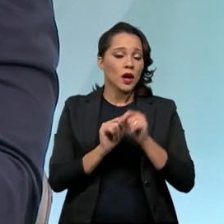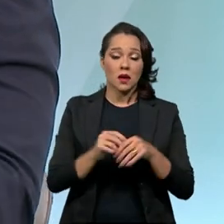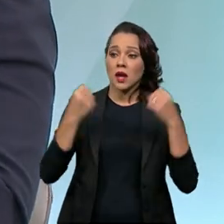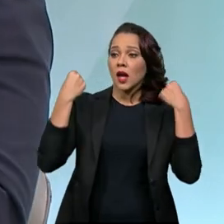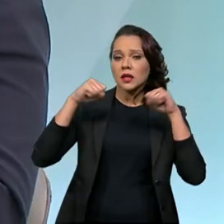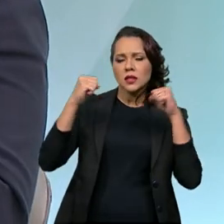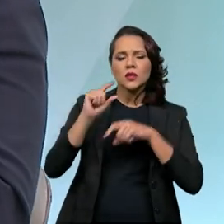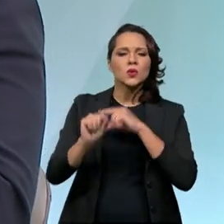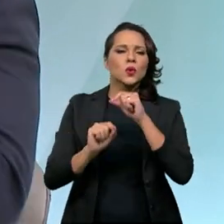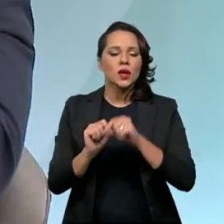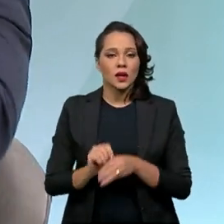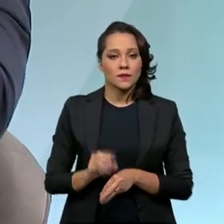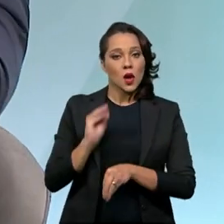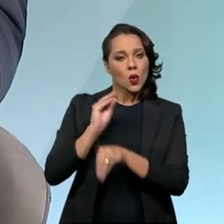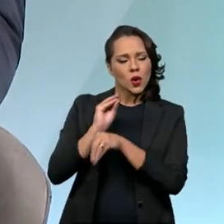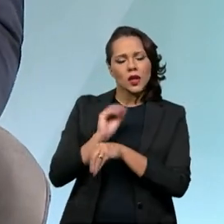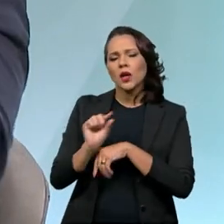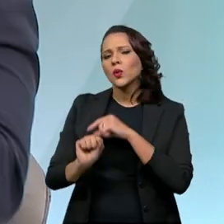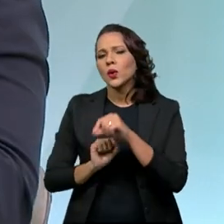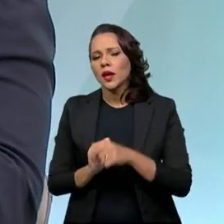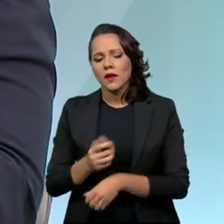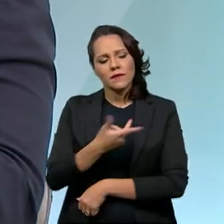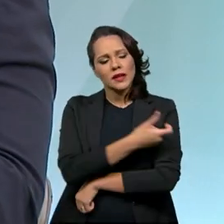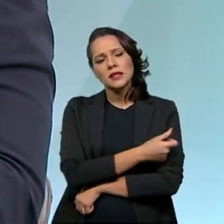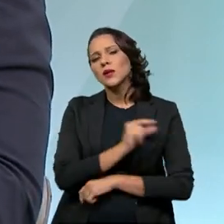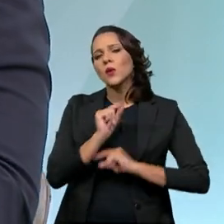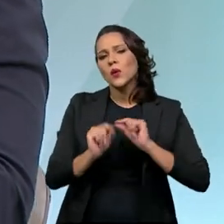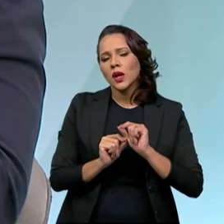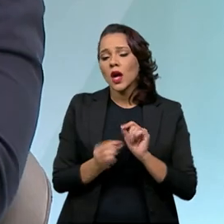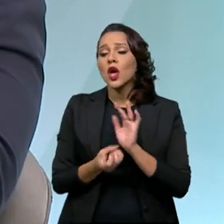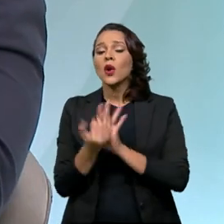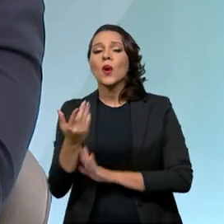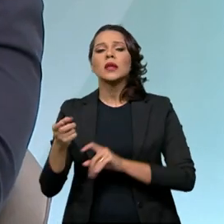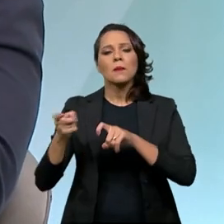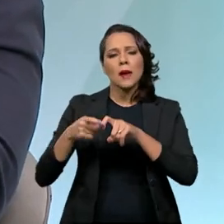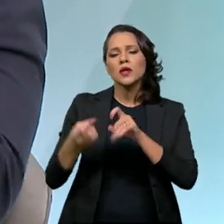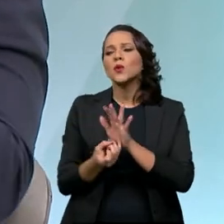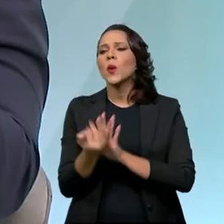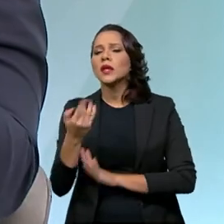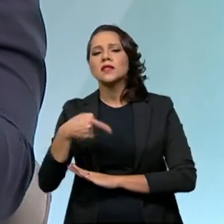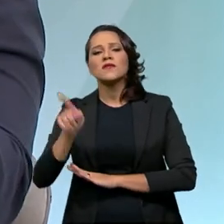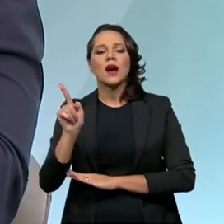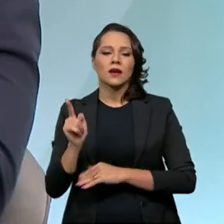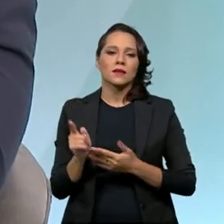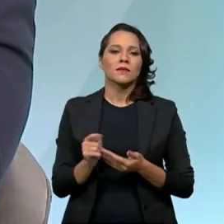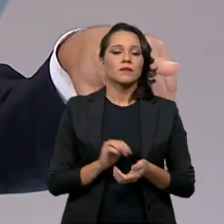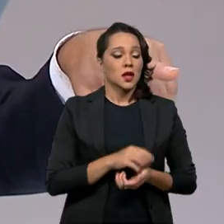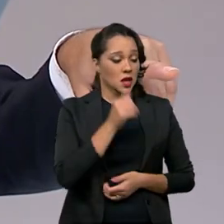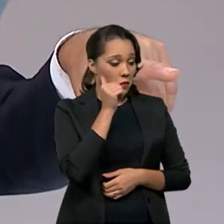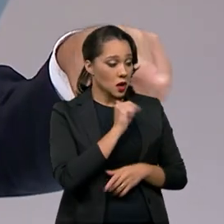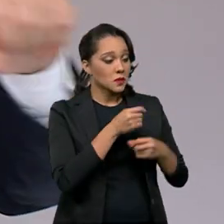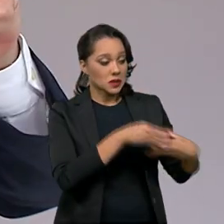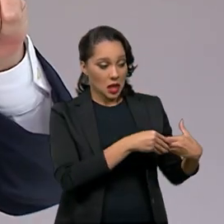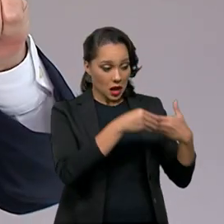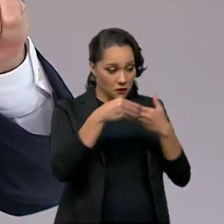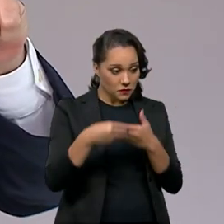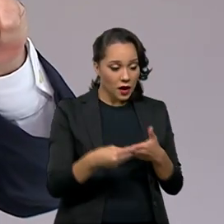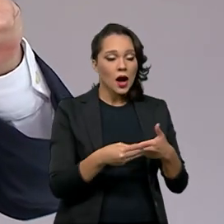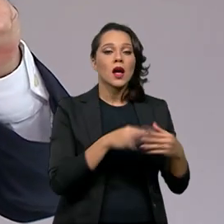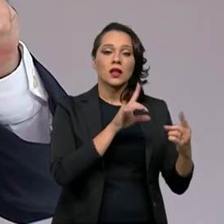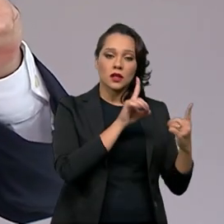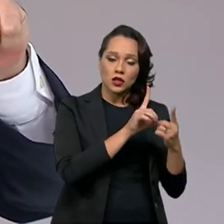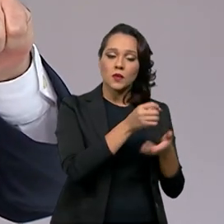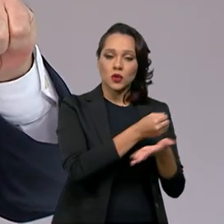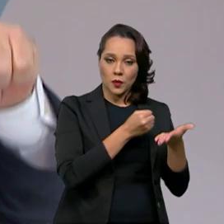deve fazer, cuidados que deve tomar, vacinas, quantas consultas deve ter. Então, ela... E mulher deve levar na atenção